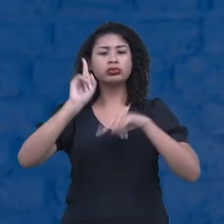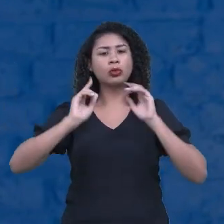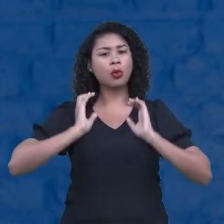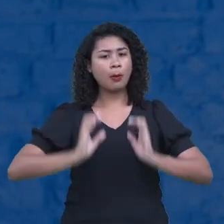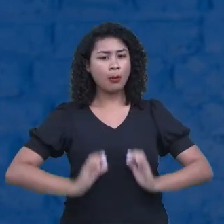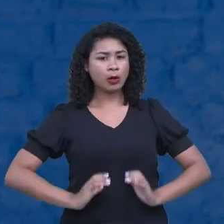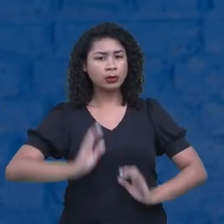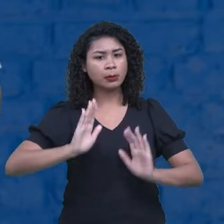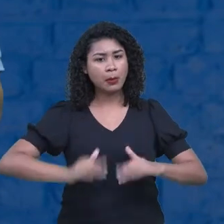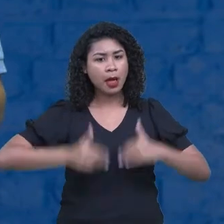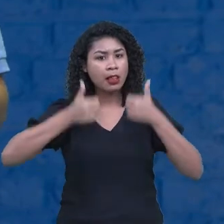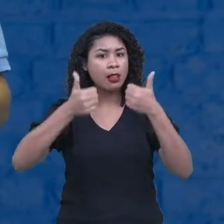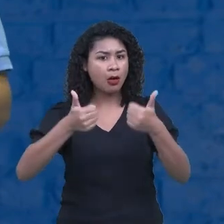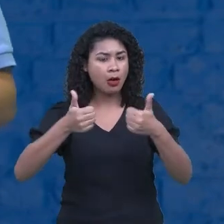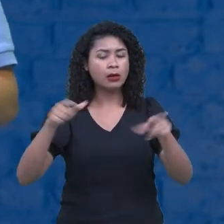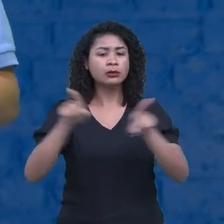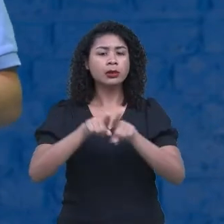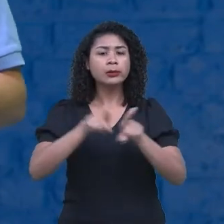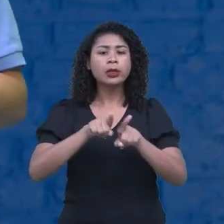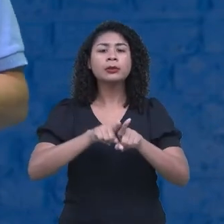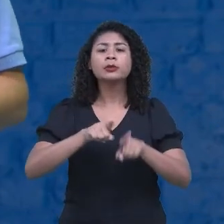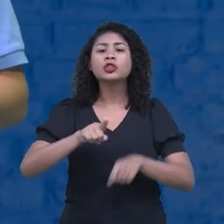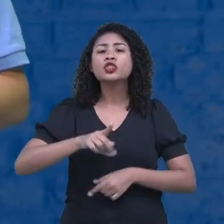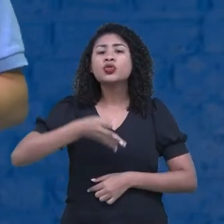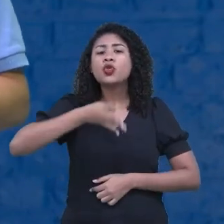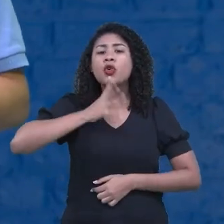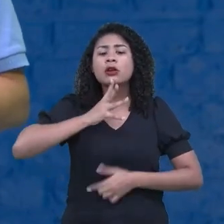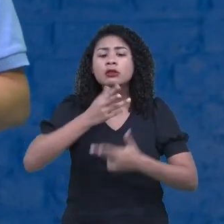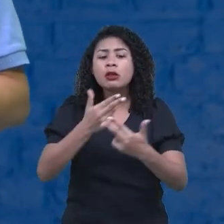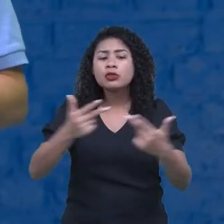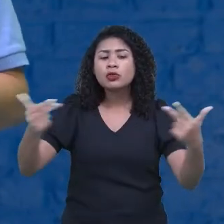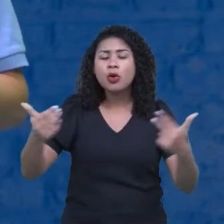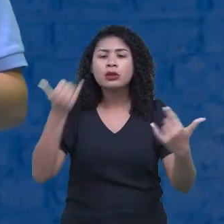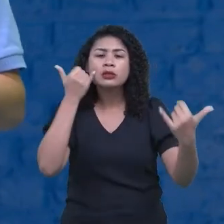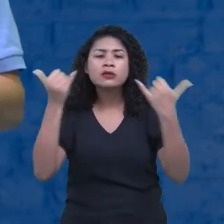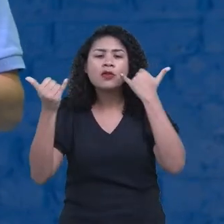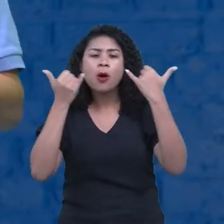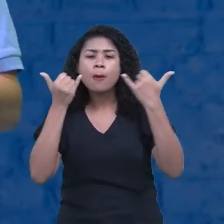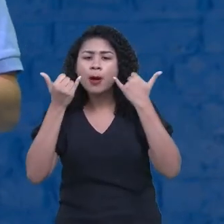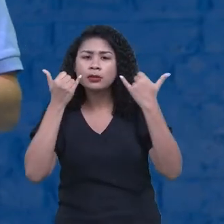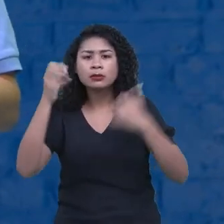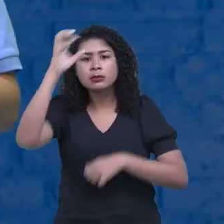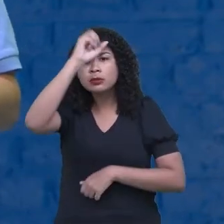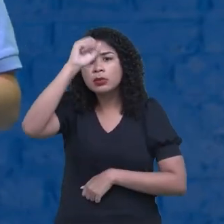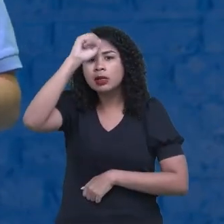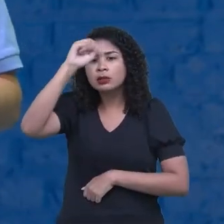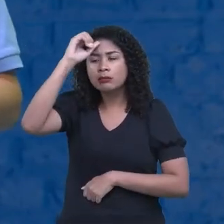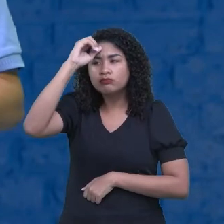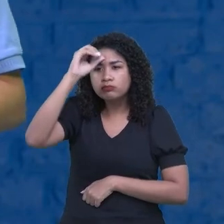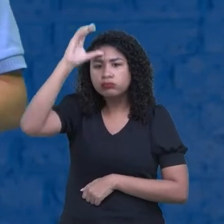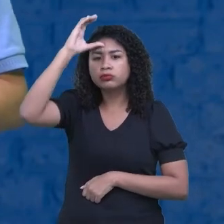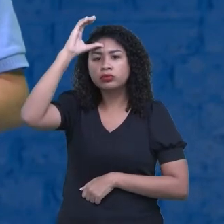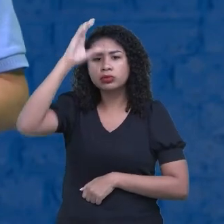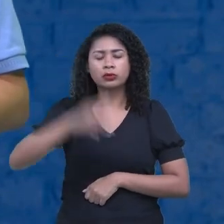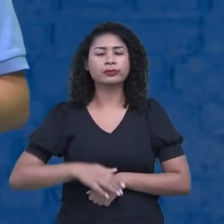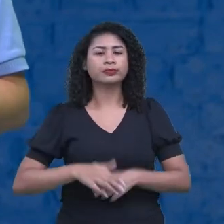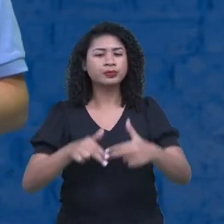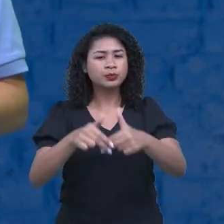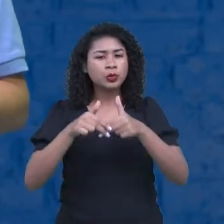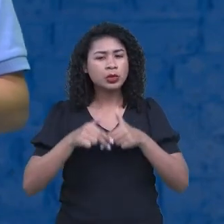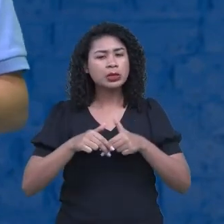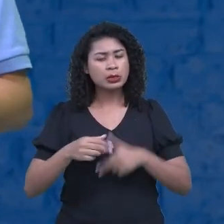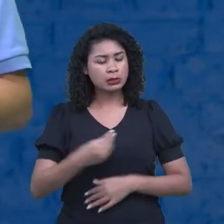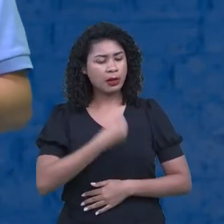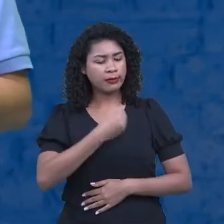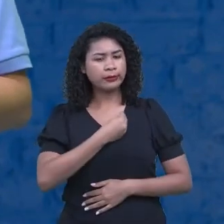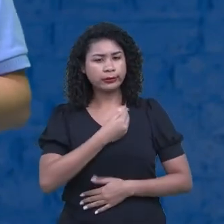os conteúdos que vão ser avaliados. Nós ainda vivemos nesse processo de avaliação. A